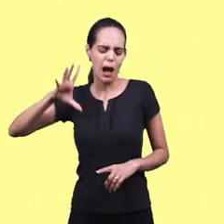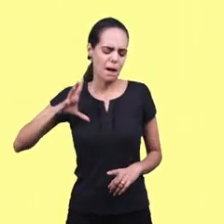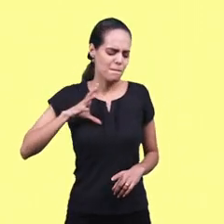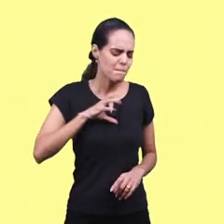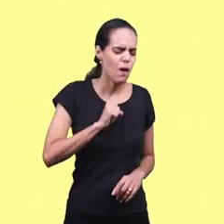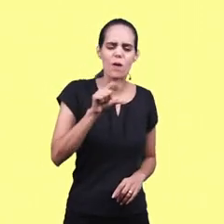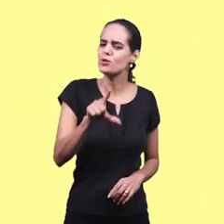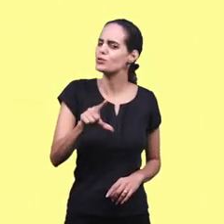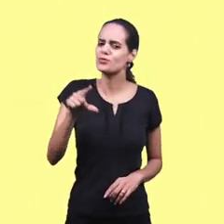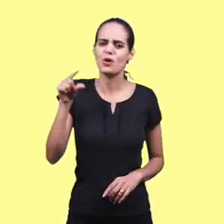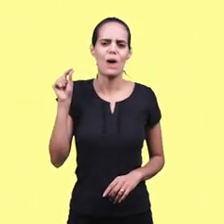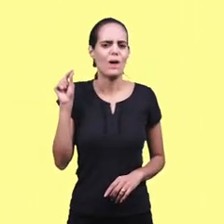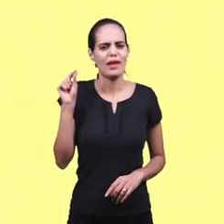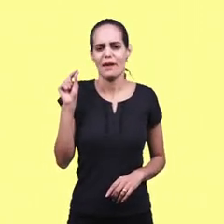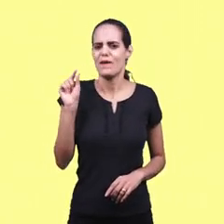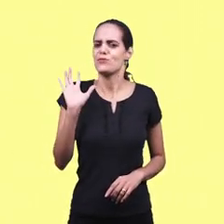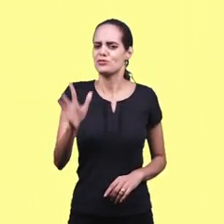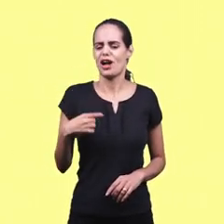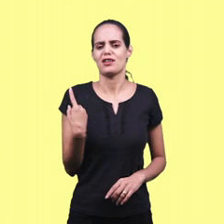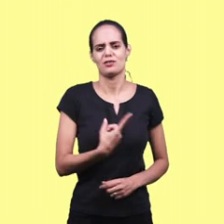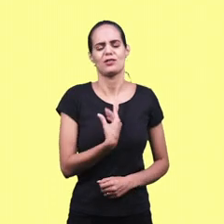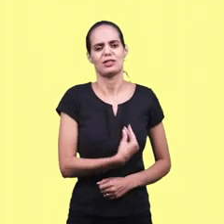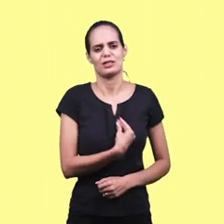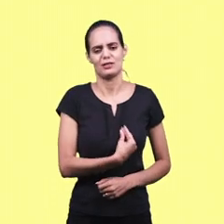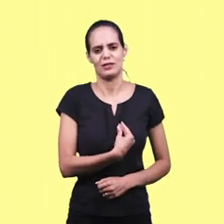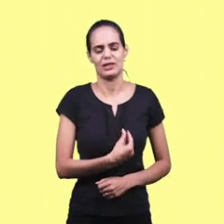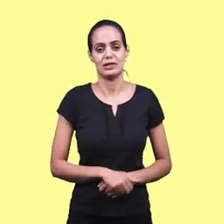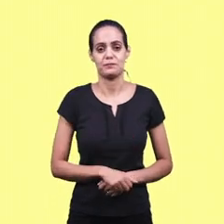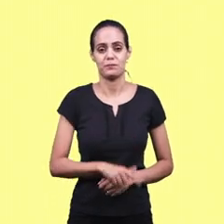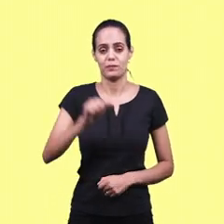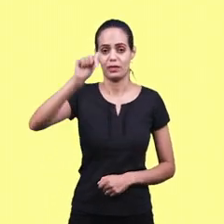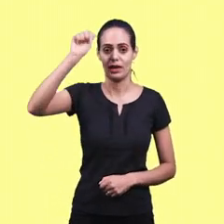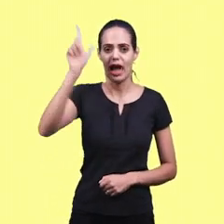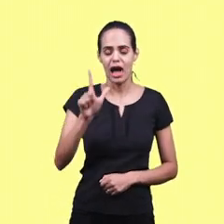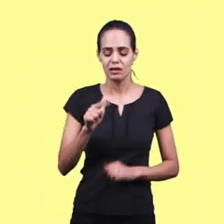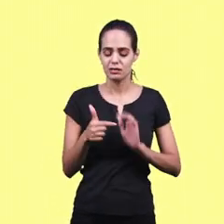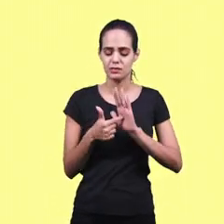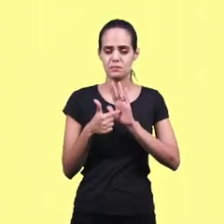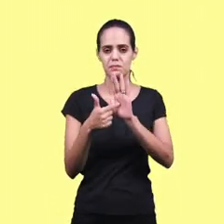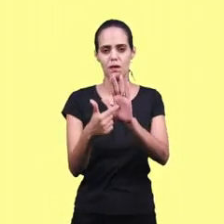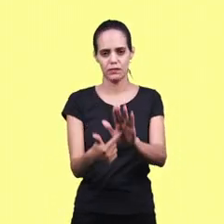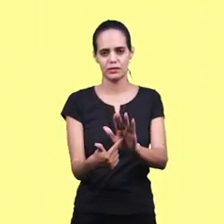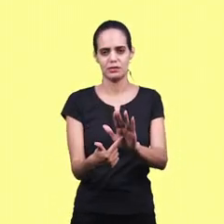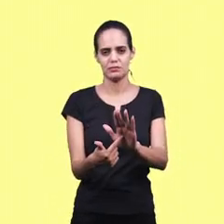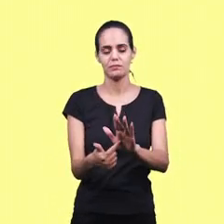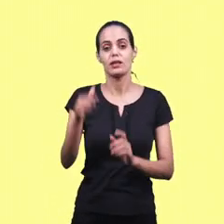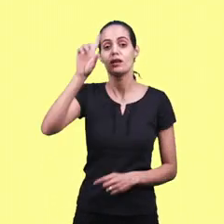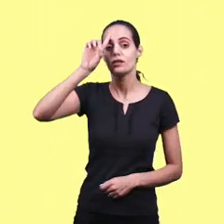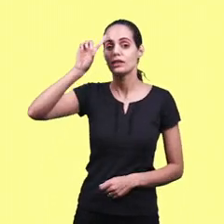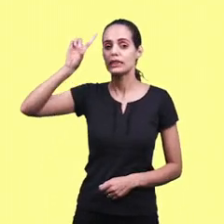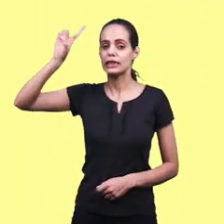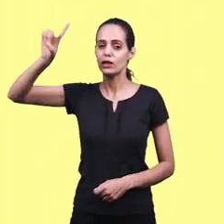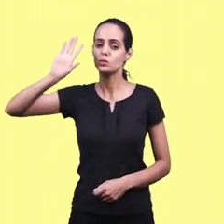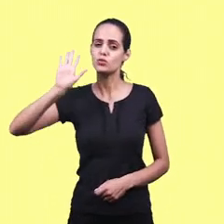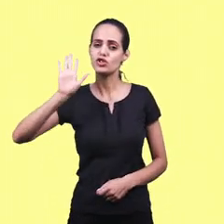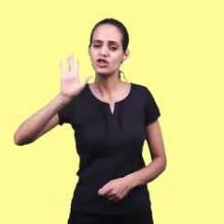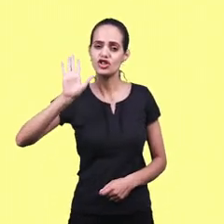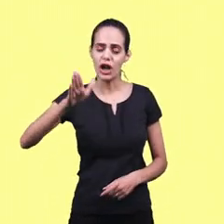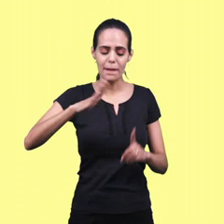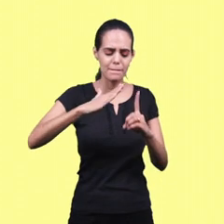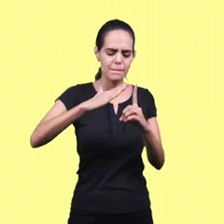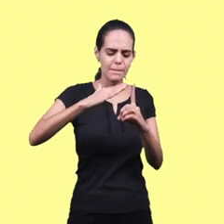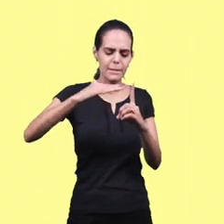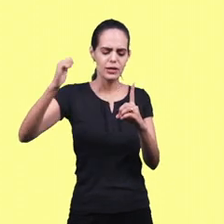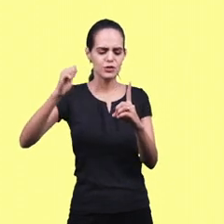quando aprove a Deus Que desde o ventre de minha mãe me separou E